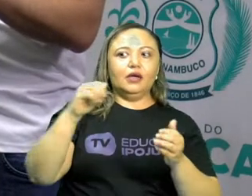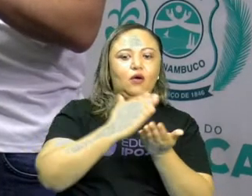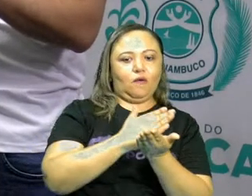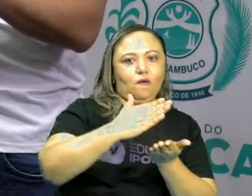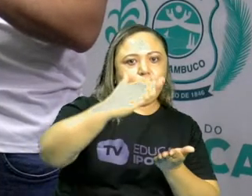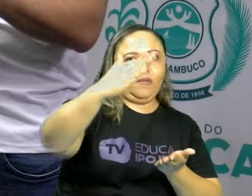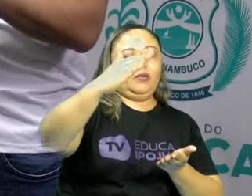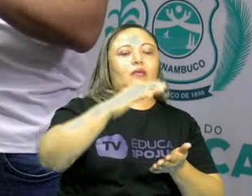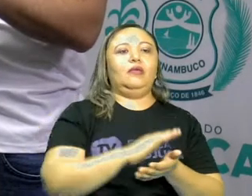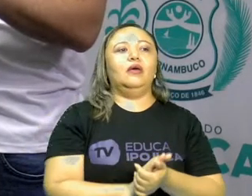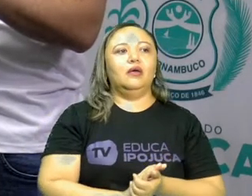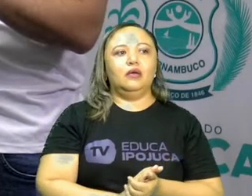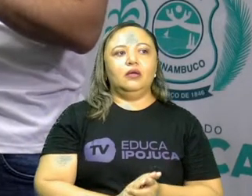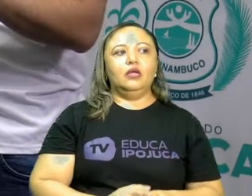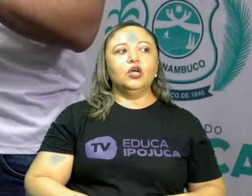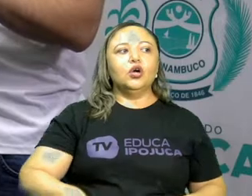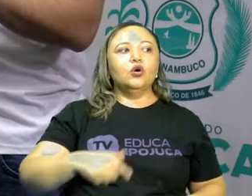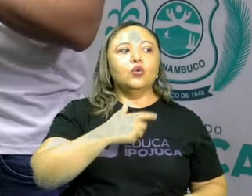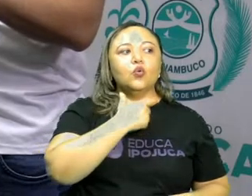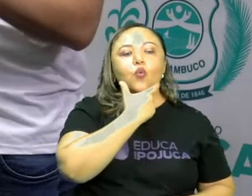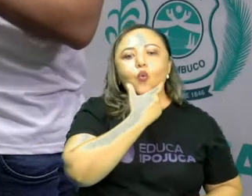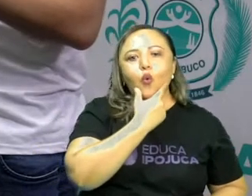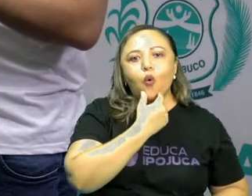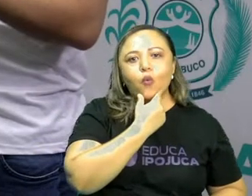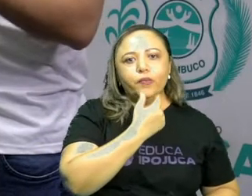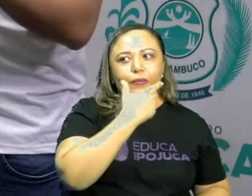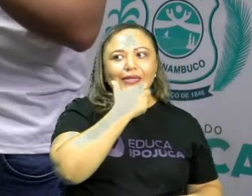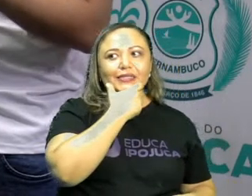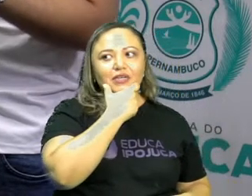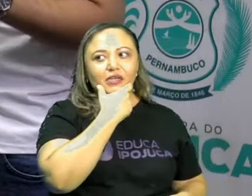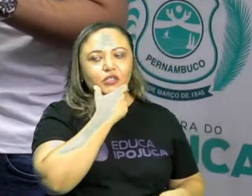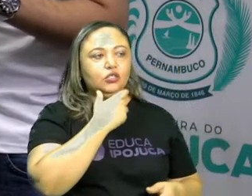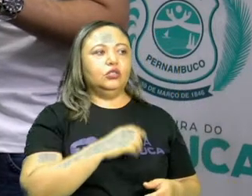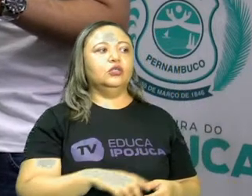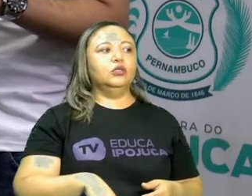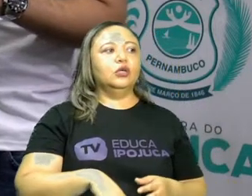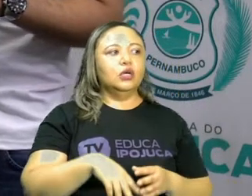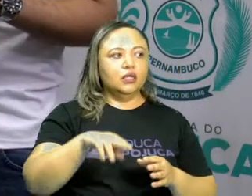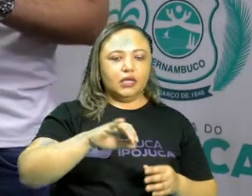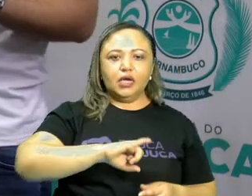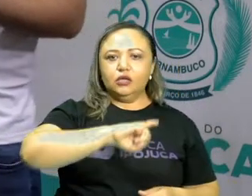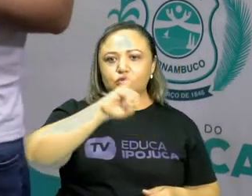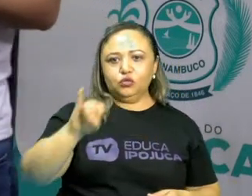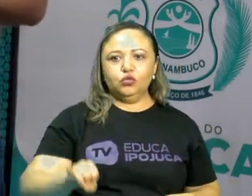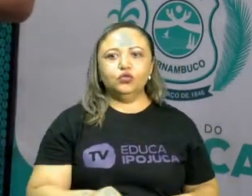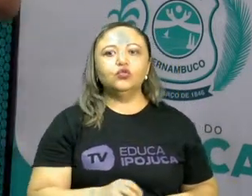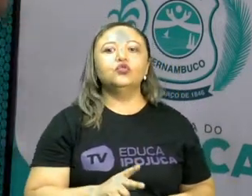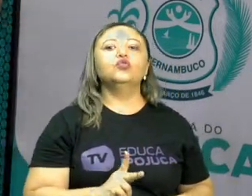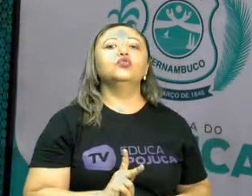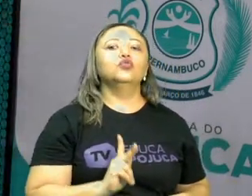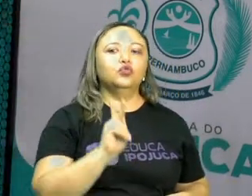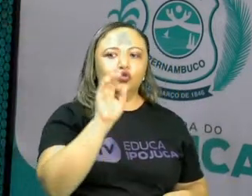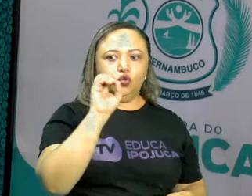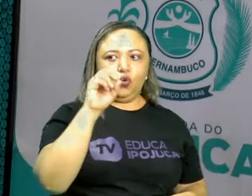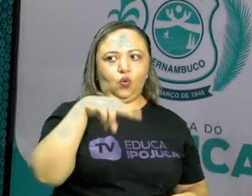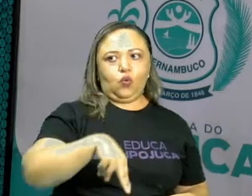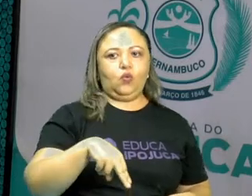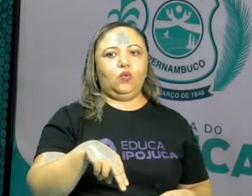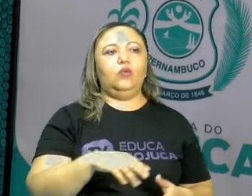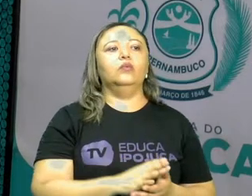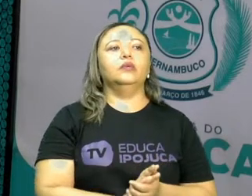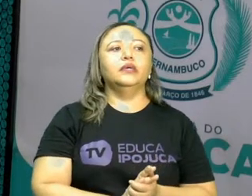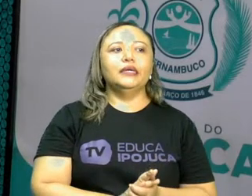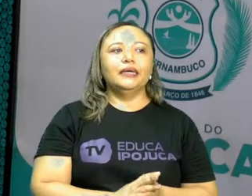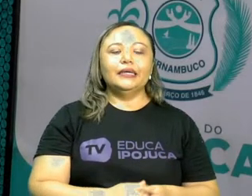liberalismo é justamente o inglês John Locke, tá? Está aí justamente na imagem, tá bem? Então, quais